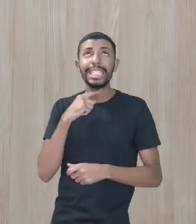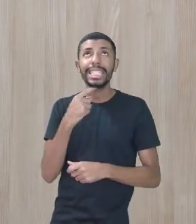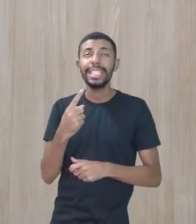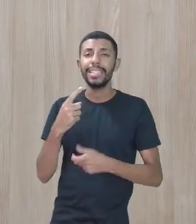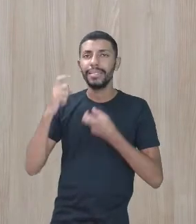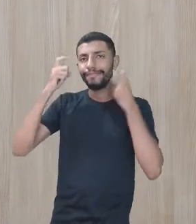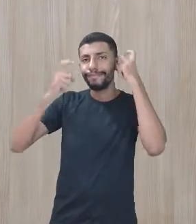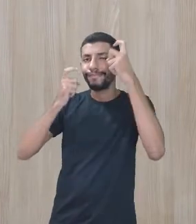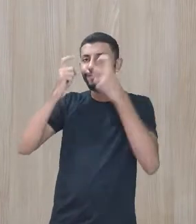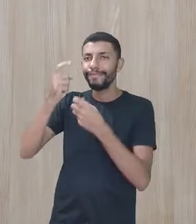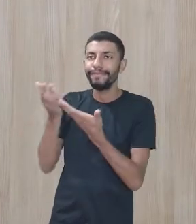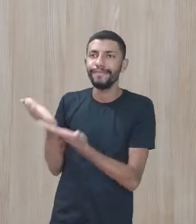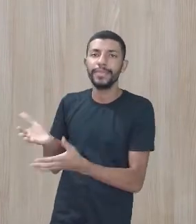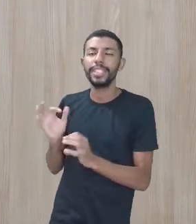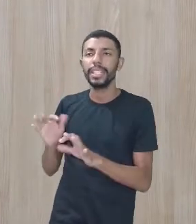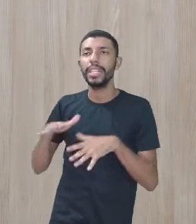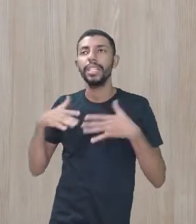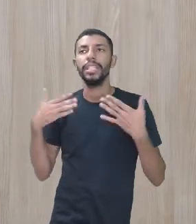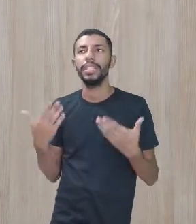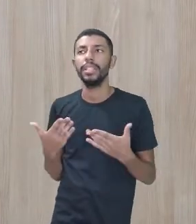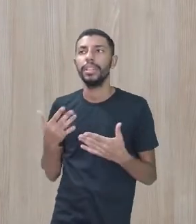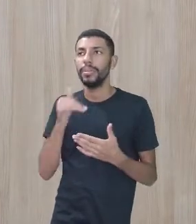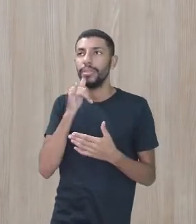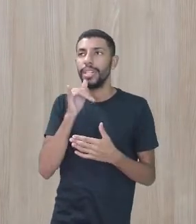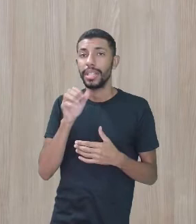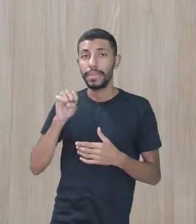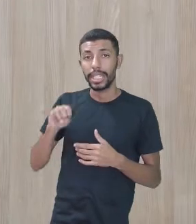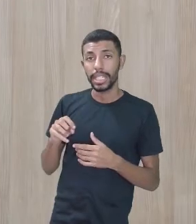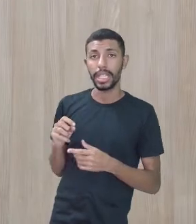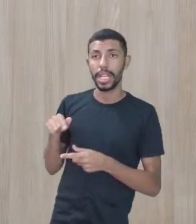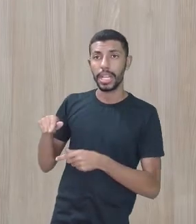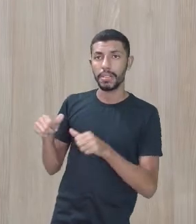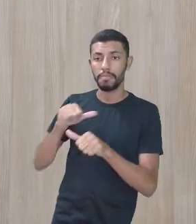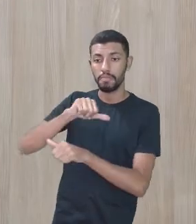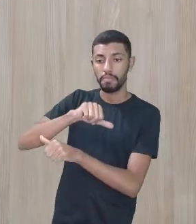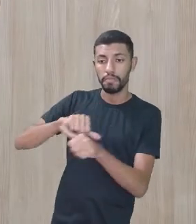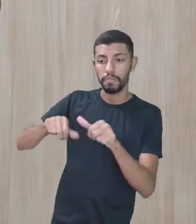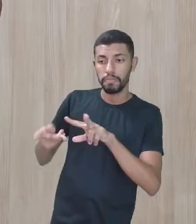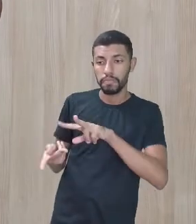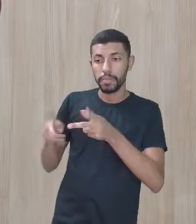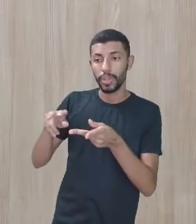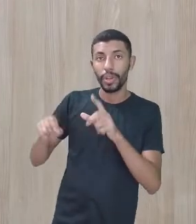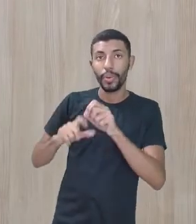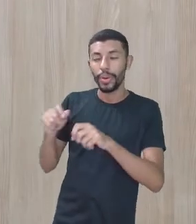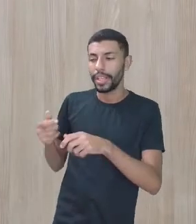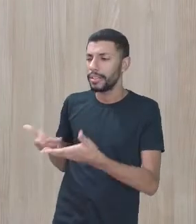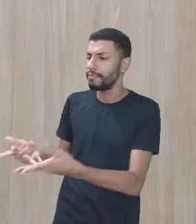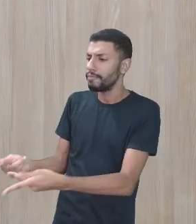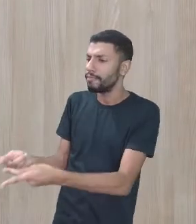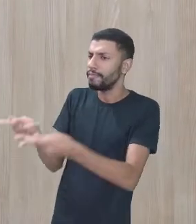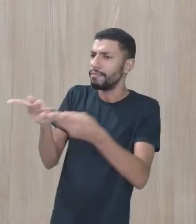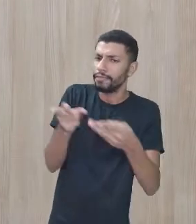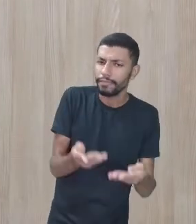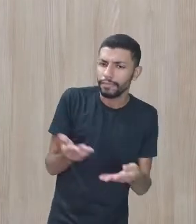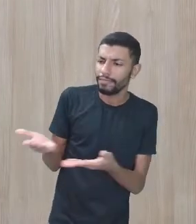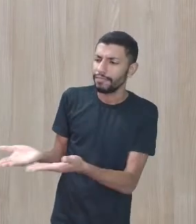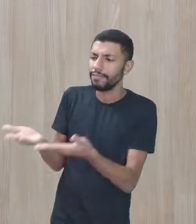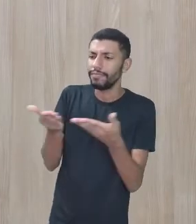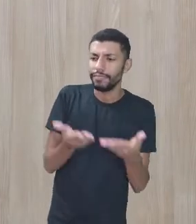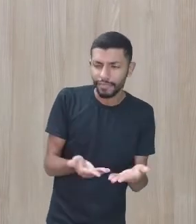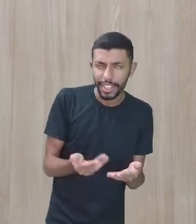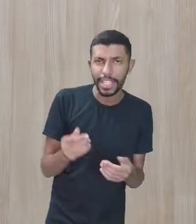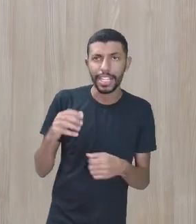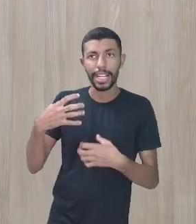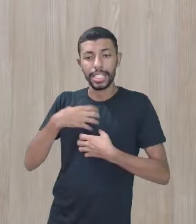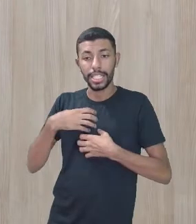ele é acolhido, ele já vai sair de ali motivado. E chega em casa e vai falar que a gestão,